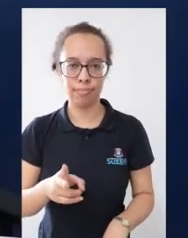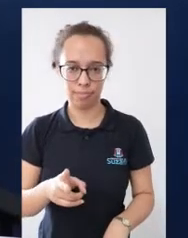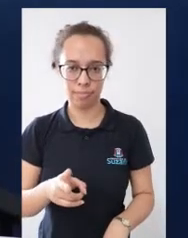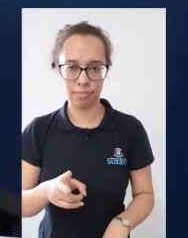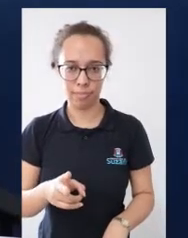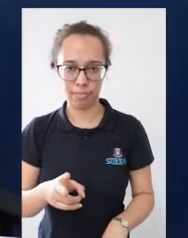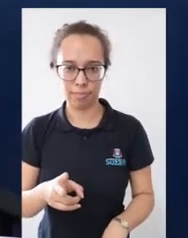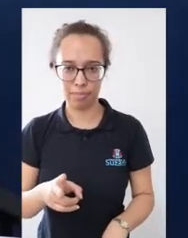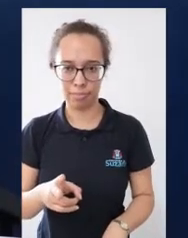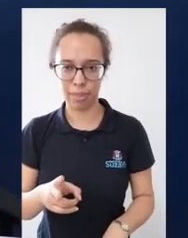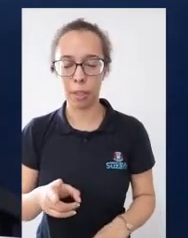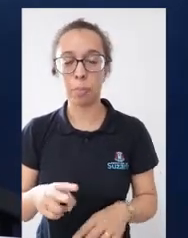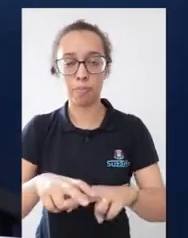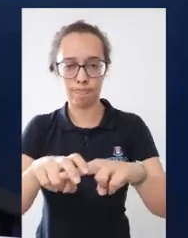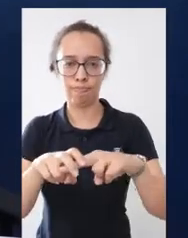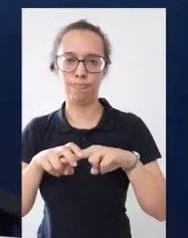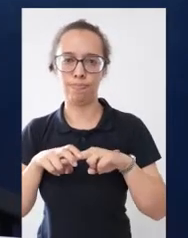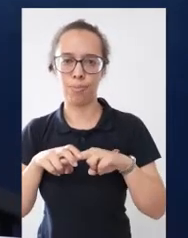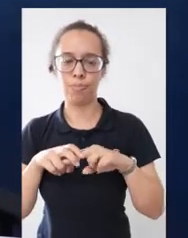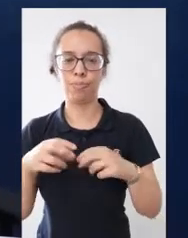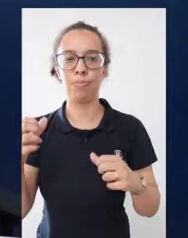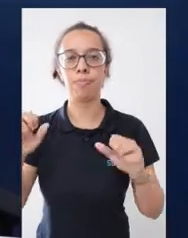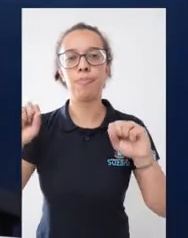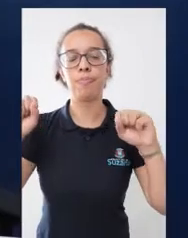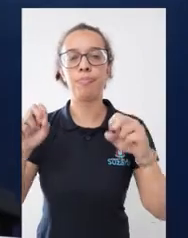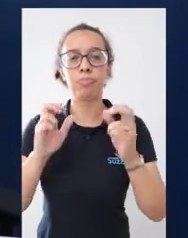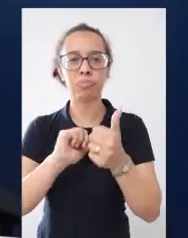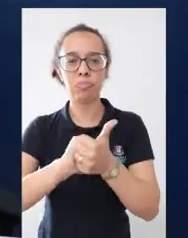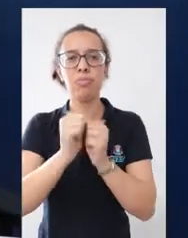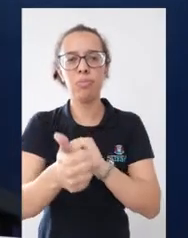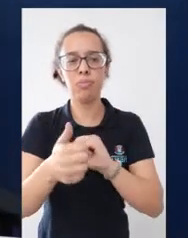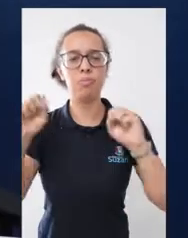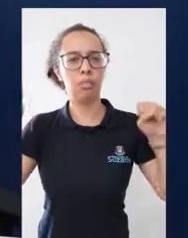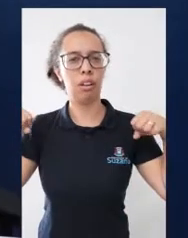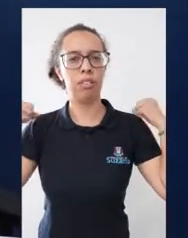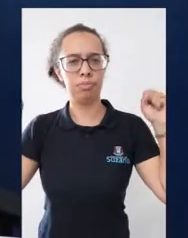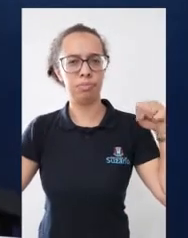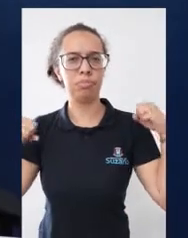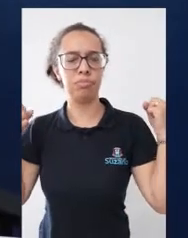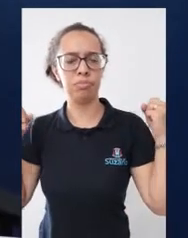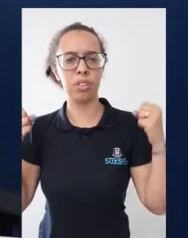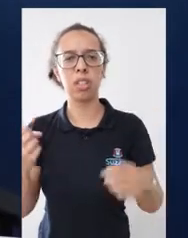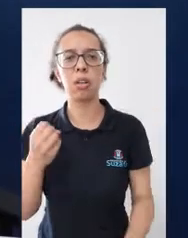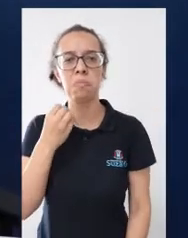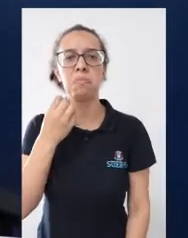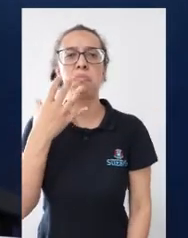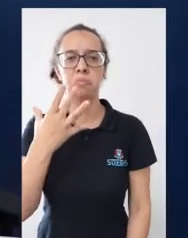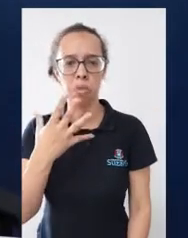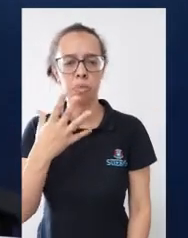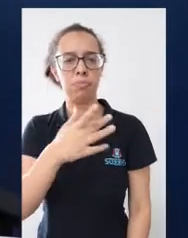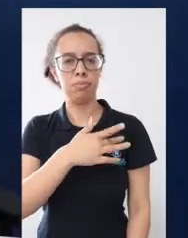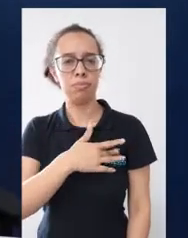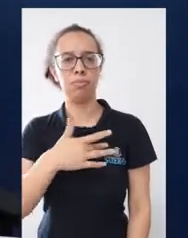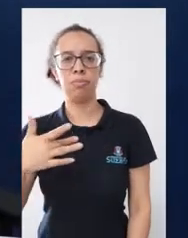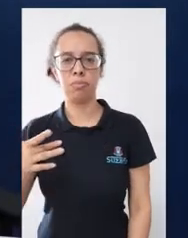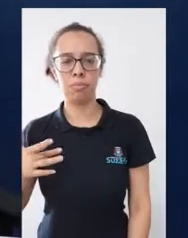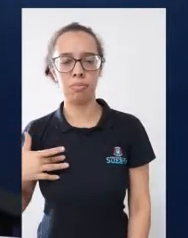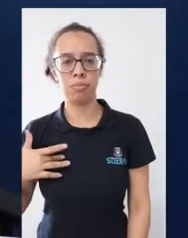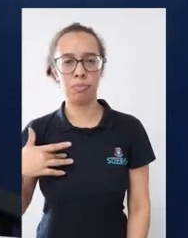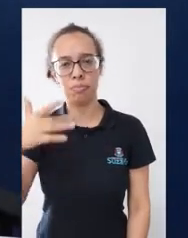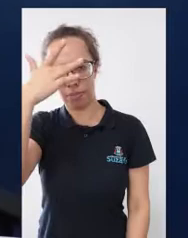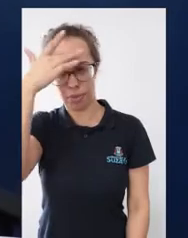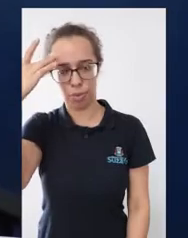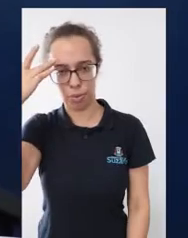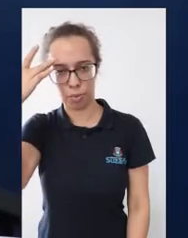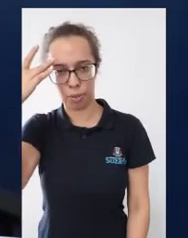ninguém quer nada disso, não é mesmo? E praticar uma atividade física, seja por lazer ou por competição, faz sempre um bem para